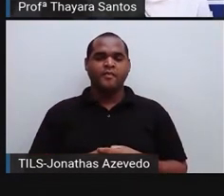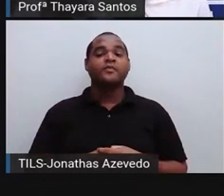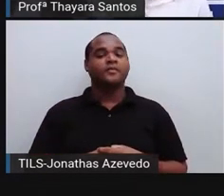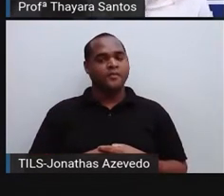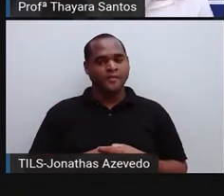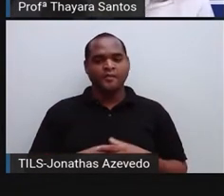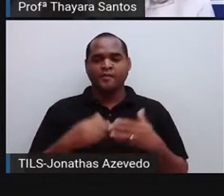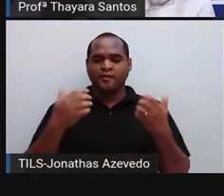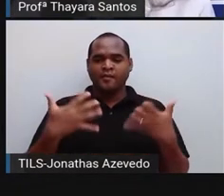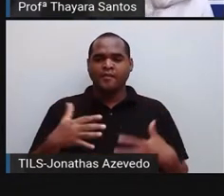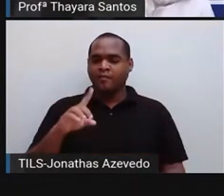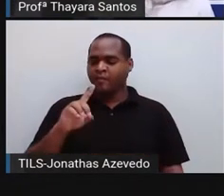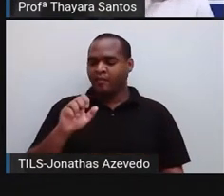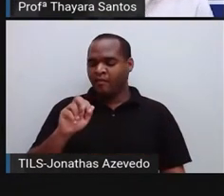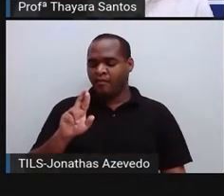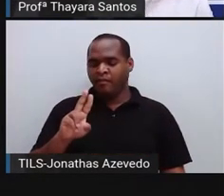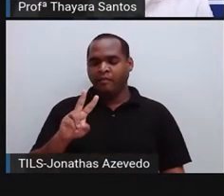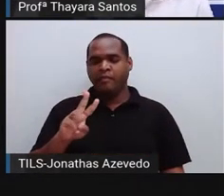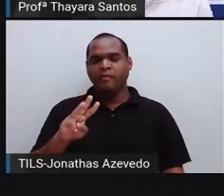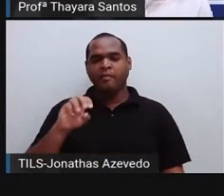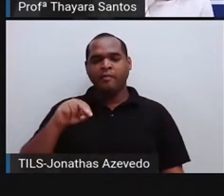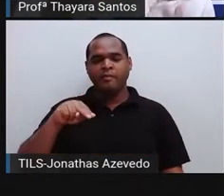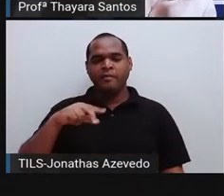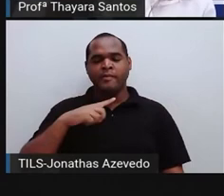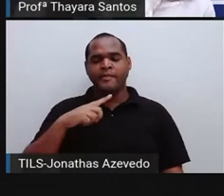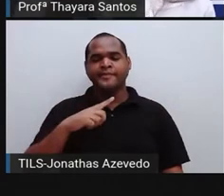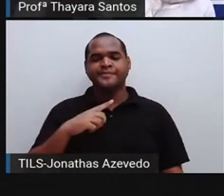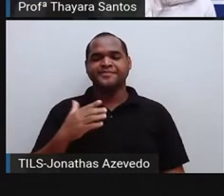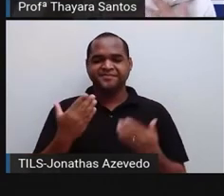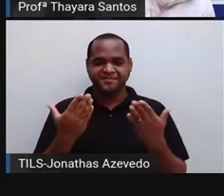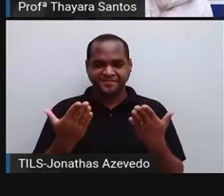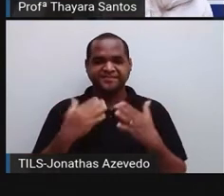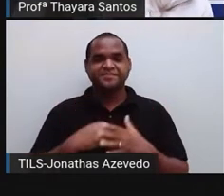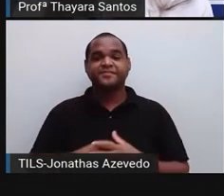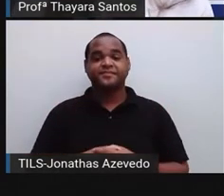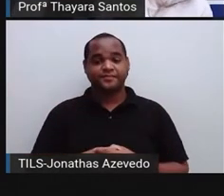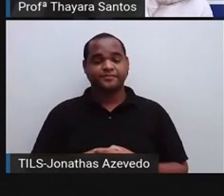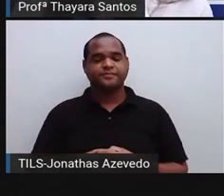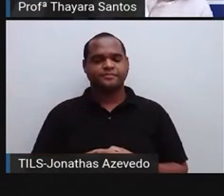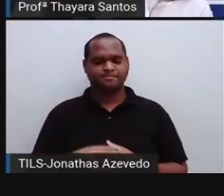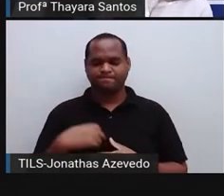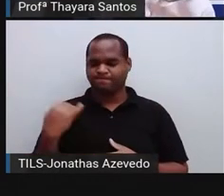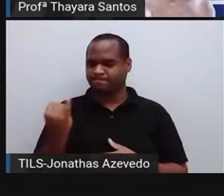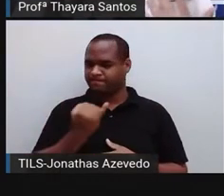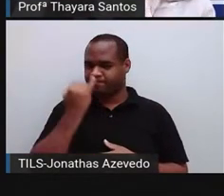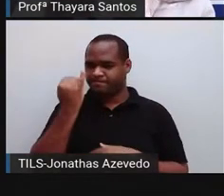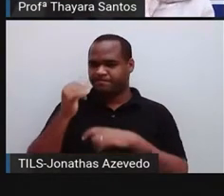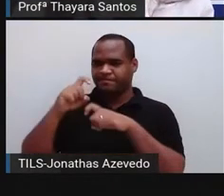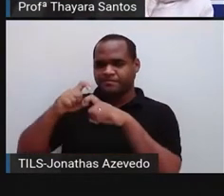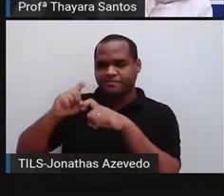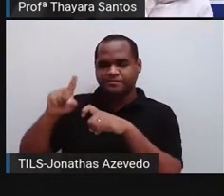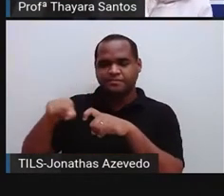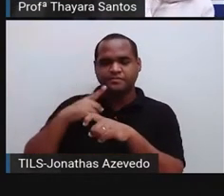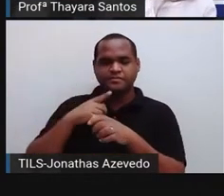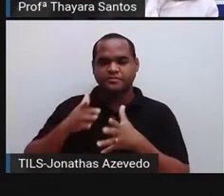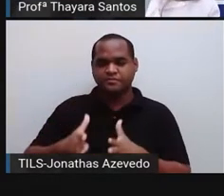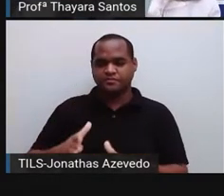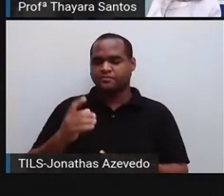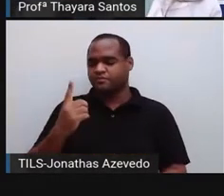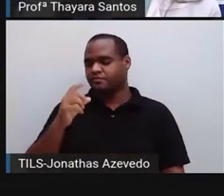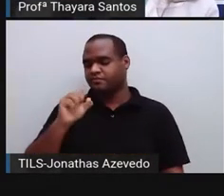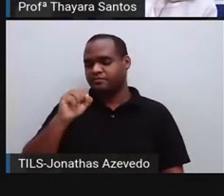Agora, vamos conhecer Darwin. Charles Robert Darwin. Foi um importante naturalista, que ele nasceu em